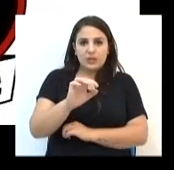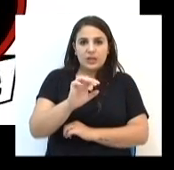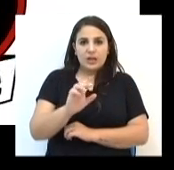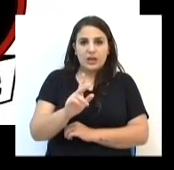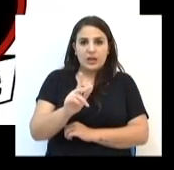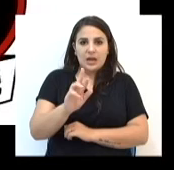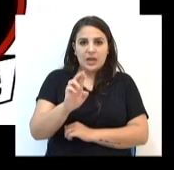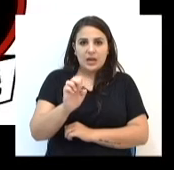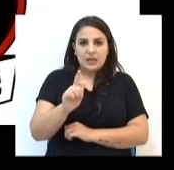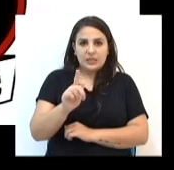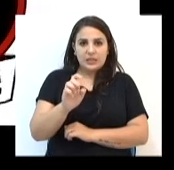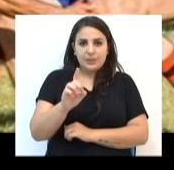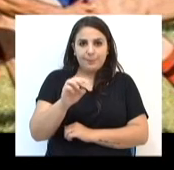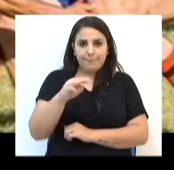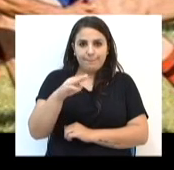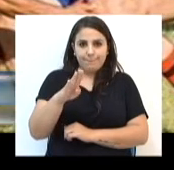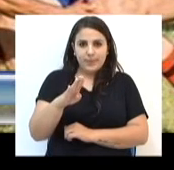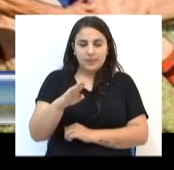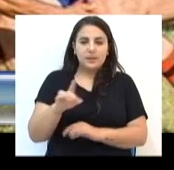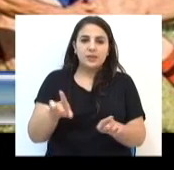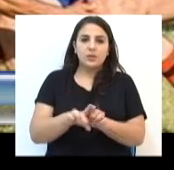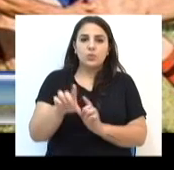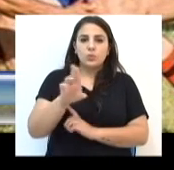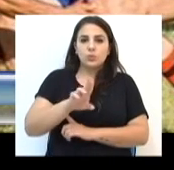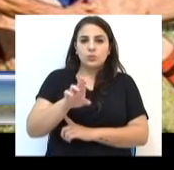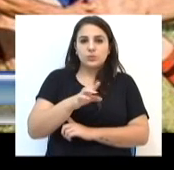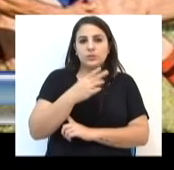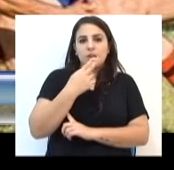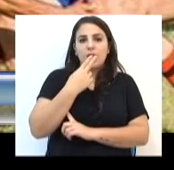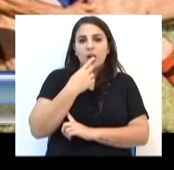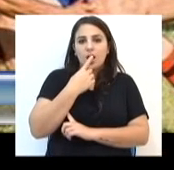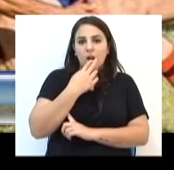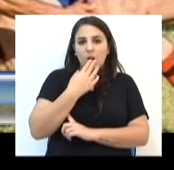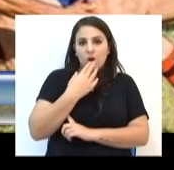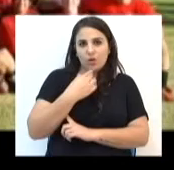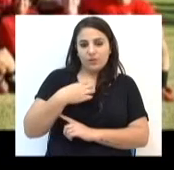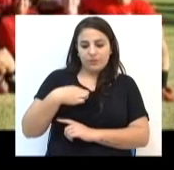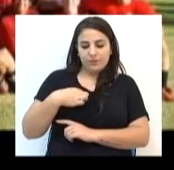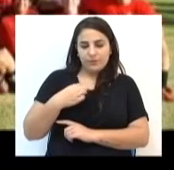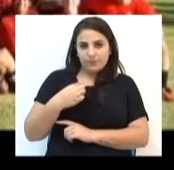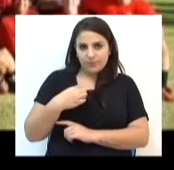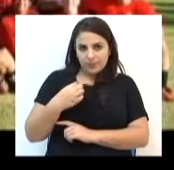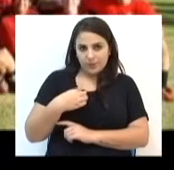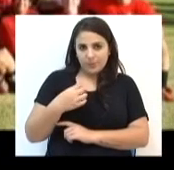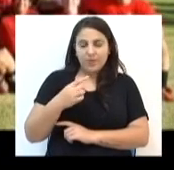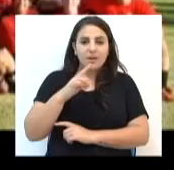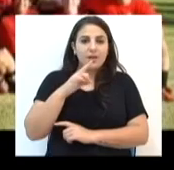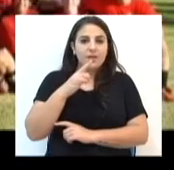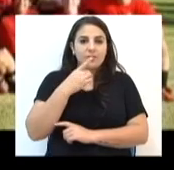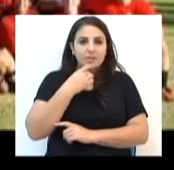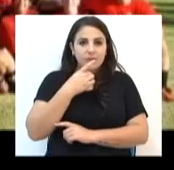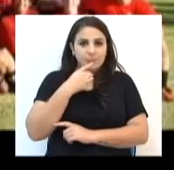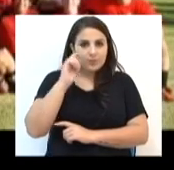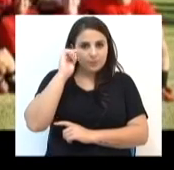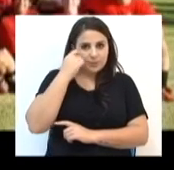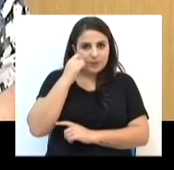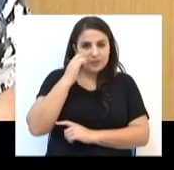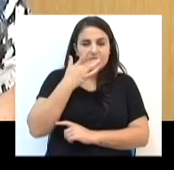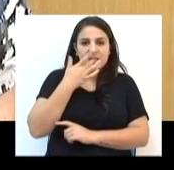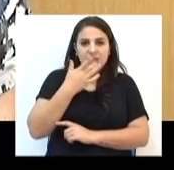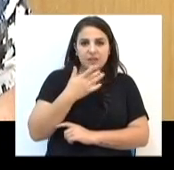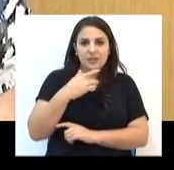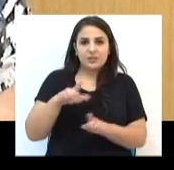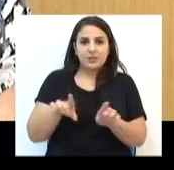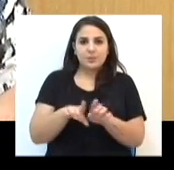Planalto Rugby Clube veste as cores vermelho, preto e branco. O grupo é formado por 70 atletas.